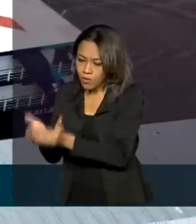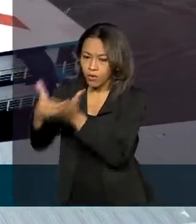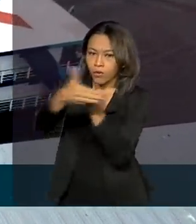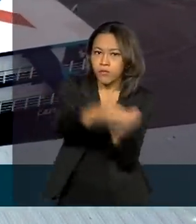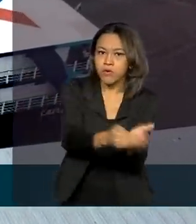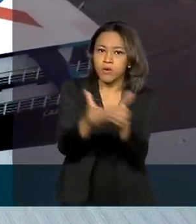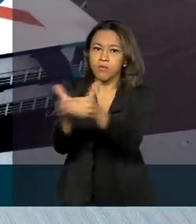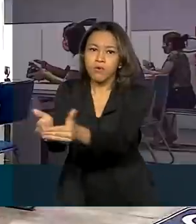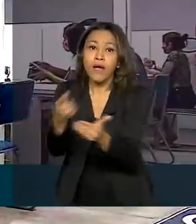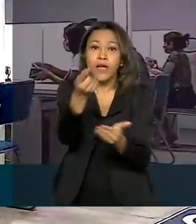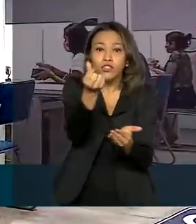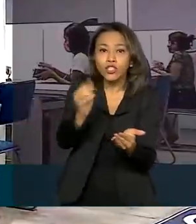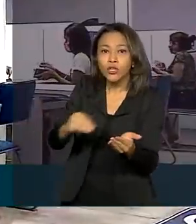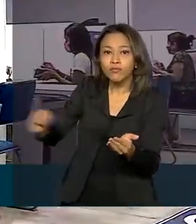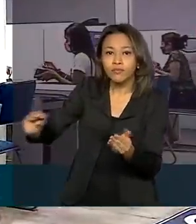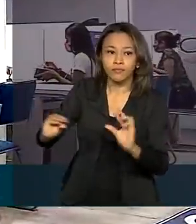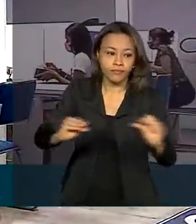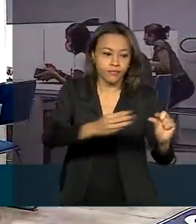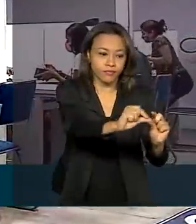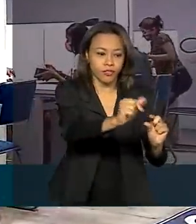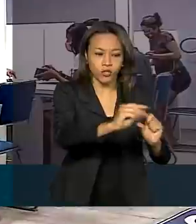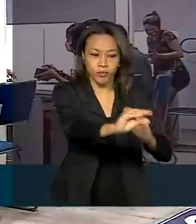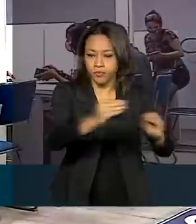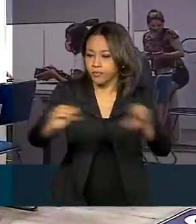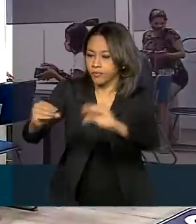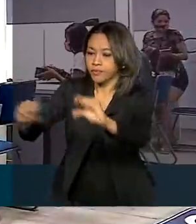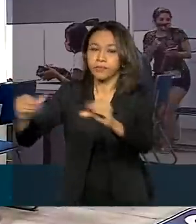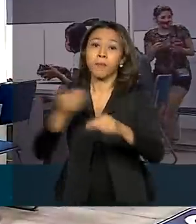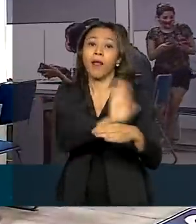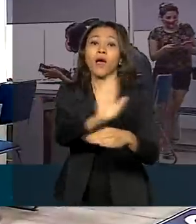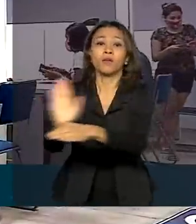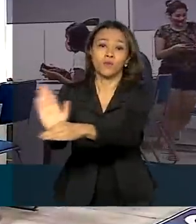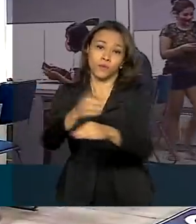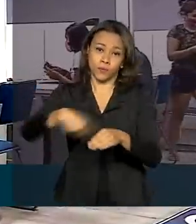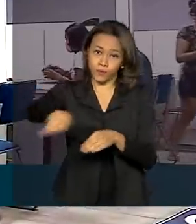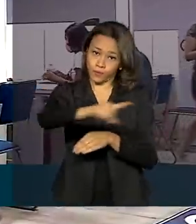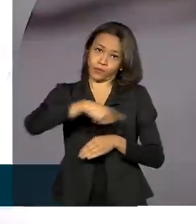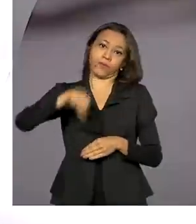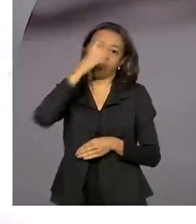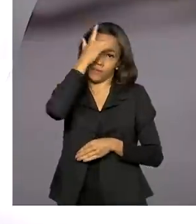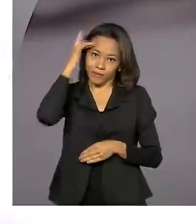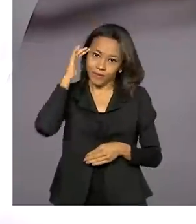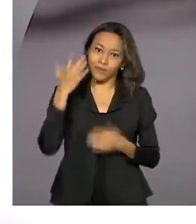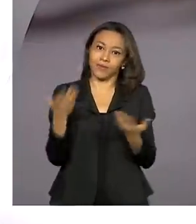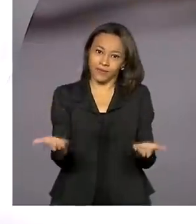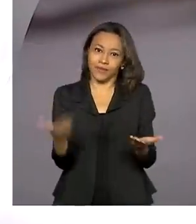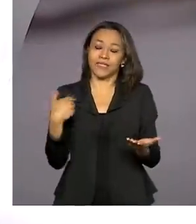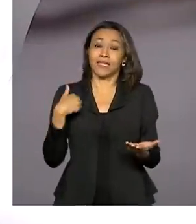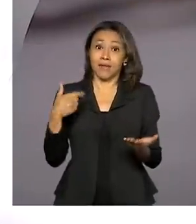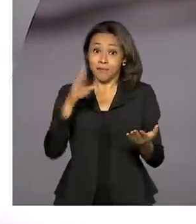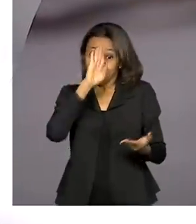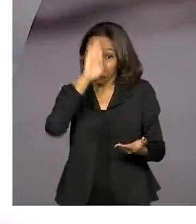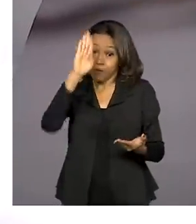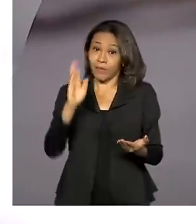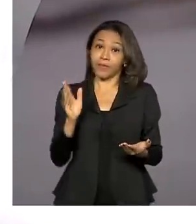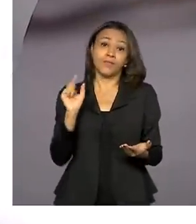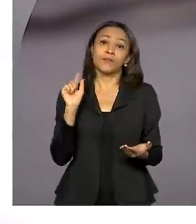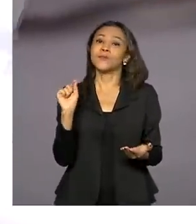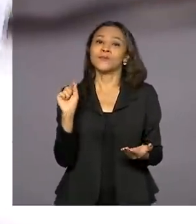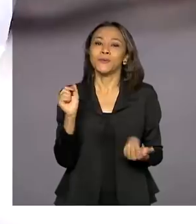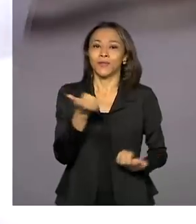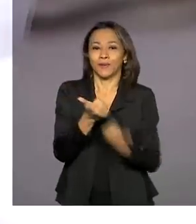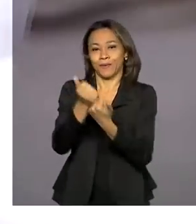no município para ajudar todos. Toda a comunidade sai ganhando quando a agência-barco chega, principalmente agora aqui nessa parte do